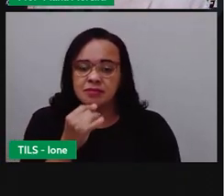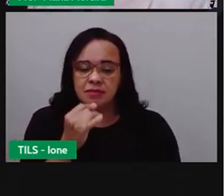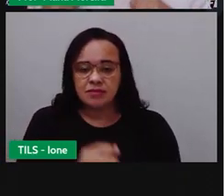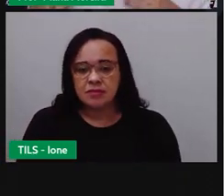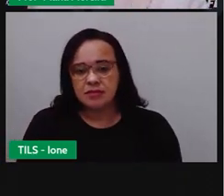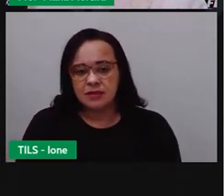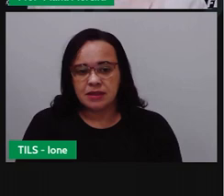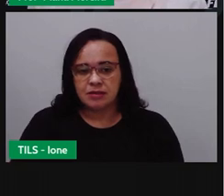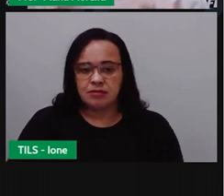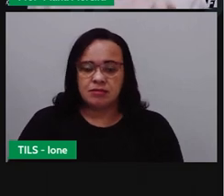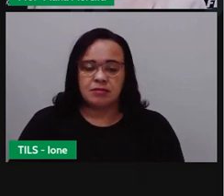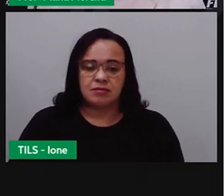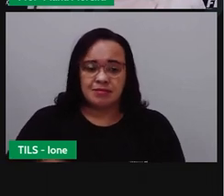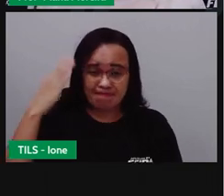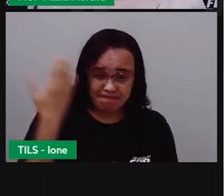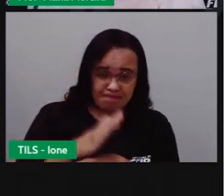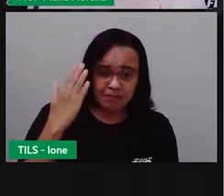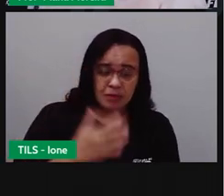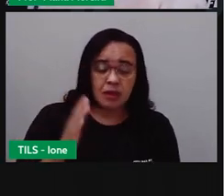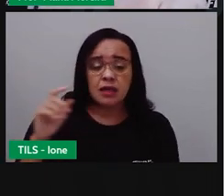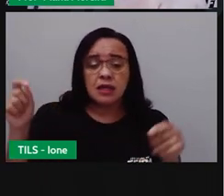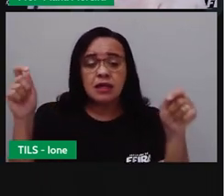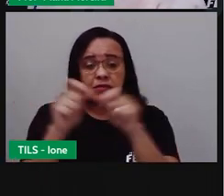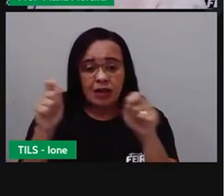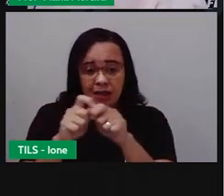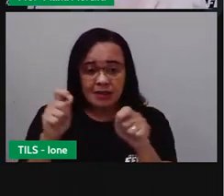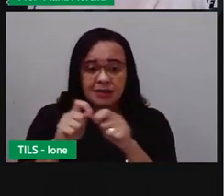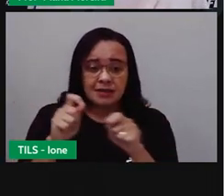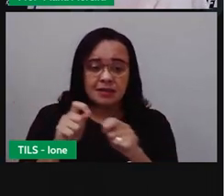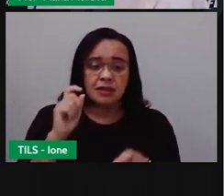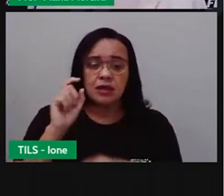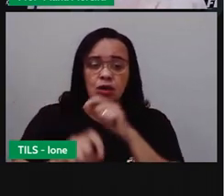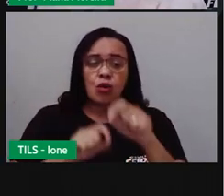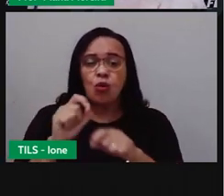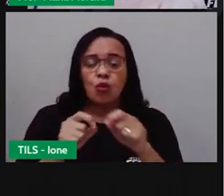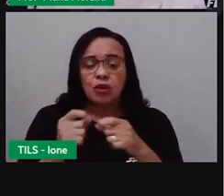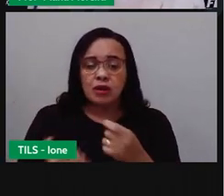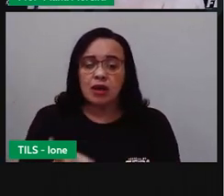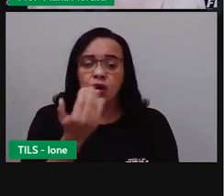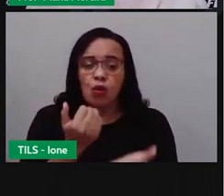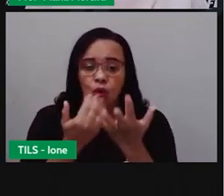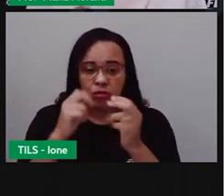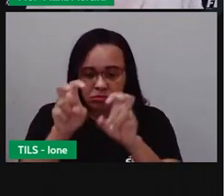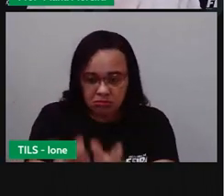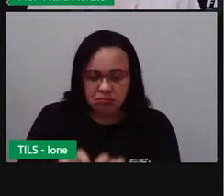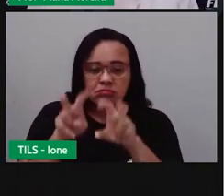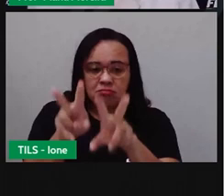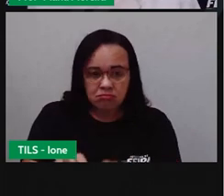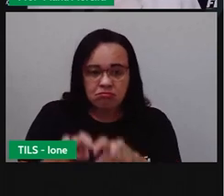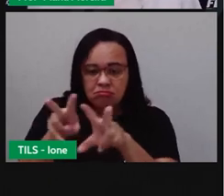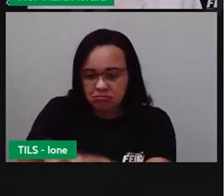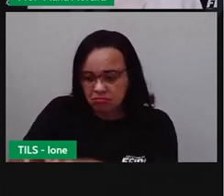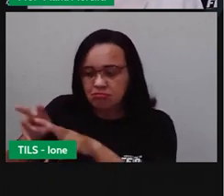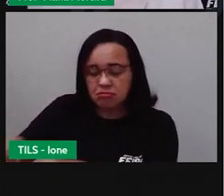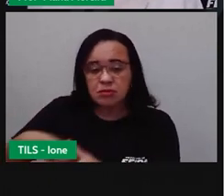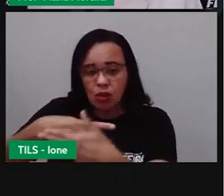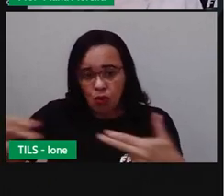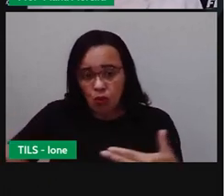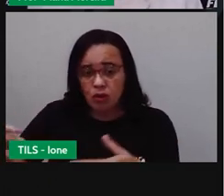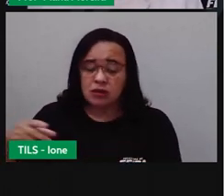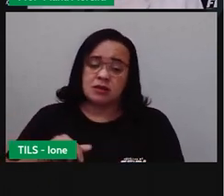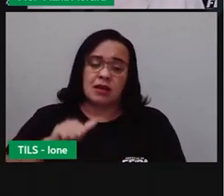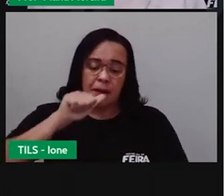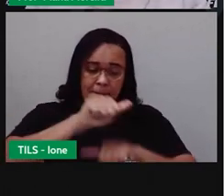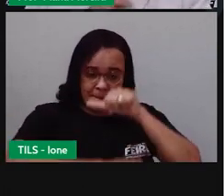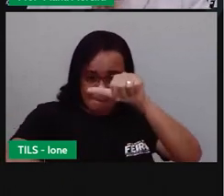A praticar a agricultura e a pecuária, não é? Então, tudo isso aí veio o quê? Transformar e construir,